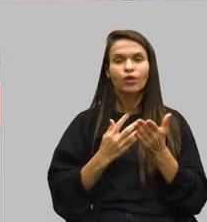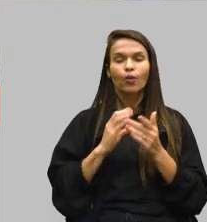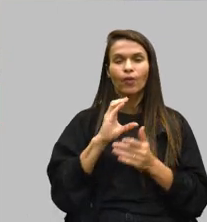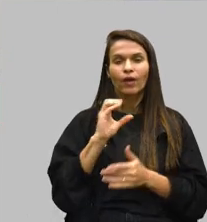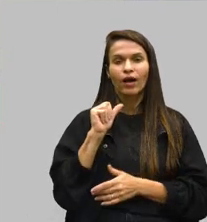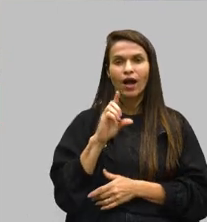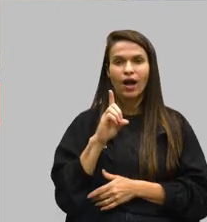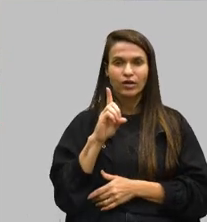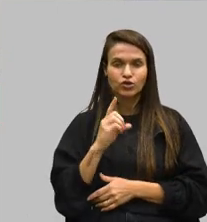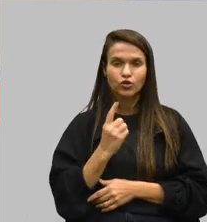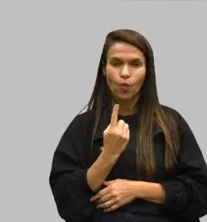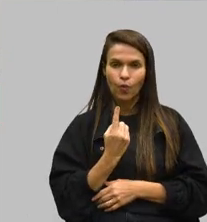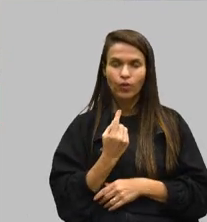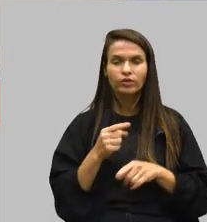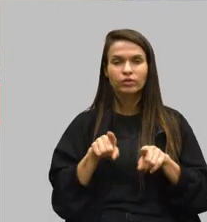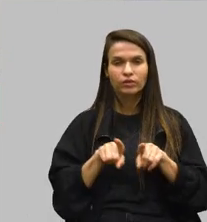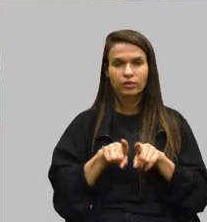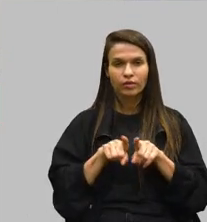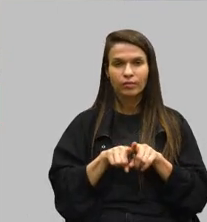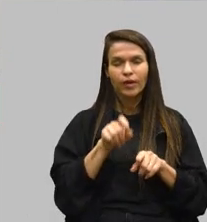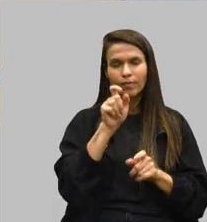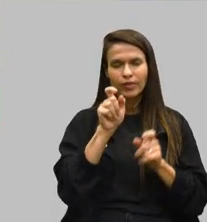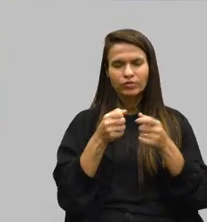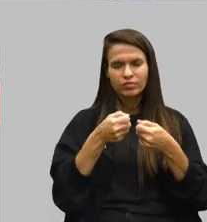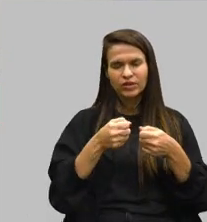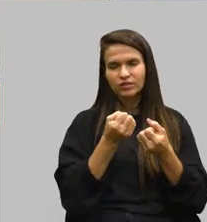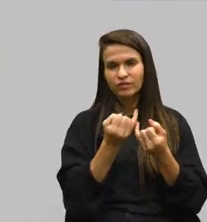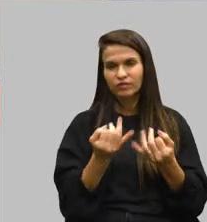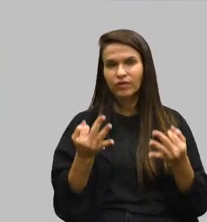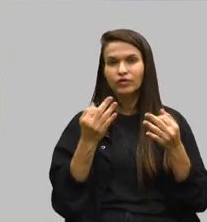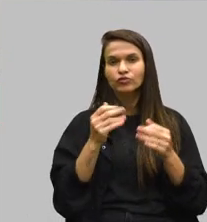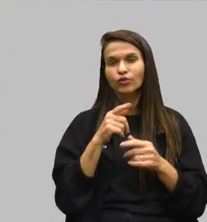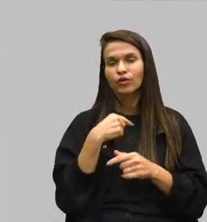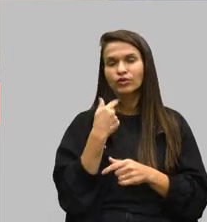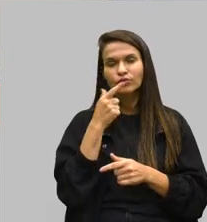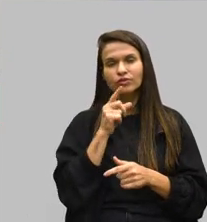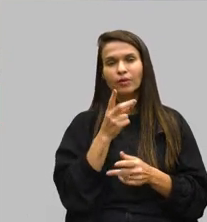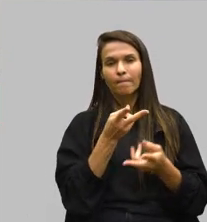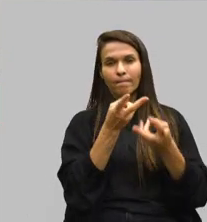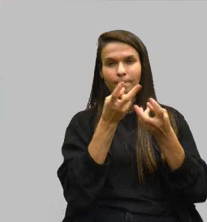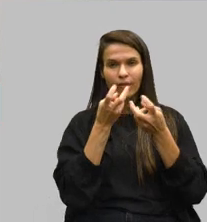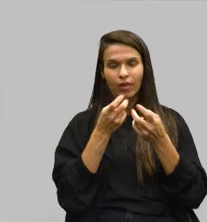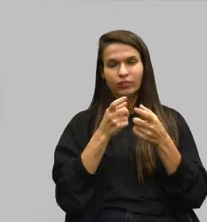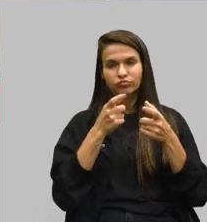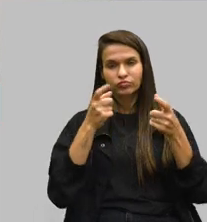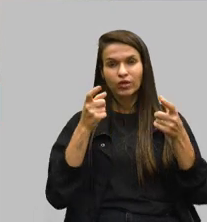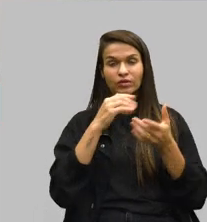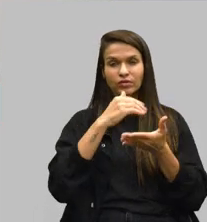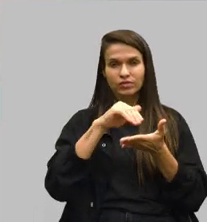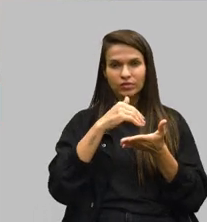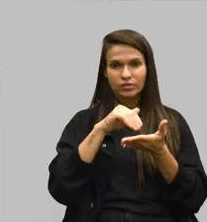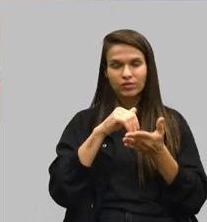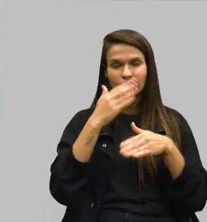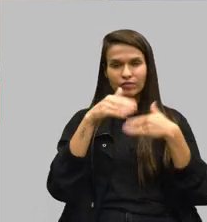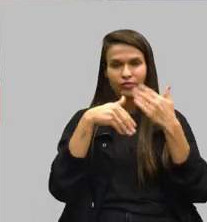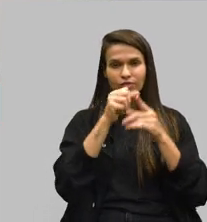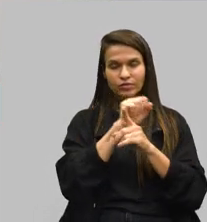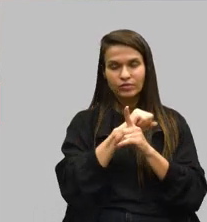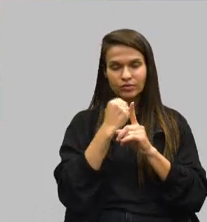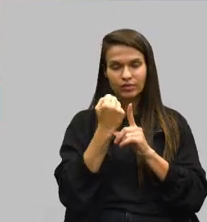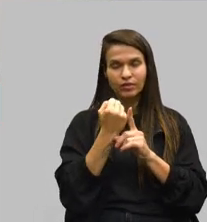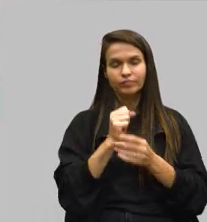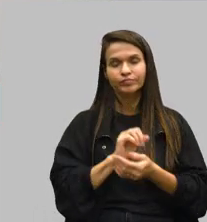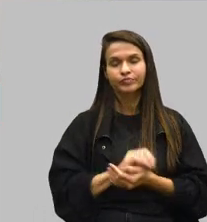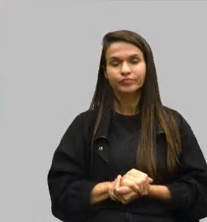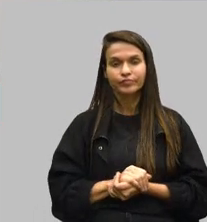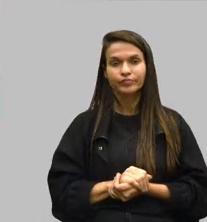aquelas que têm necessidades diversas, como nós conseguimos ver a abrangência da Secretaria de Desenvolvimento Social. Bom,